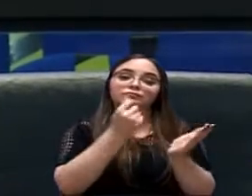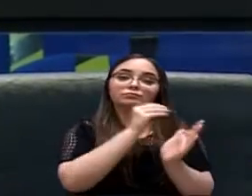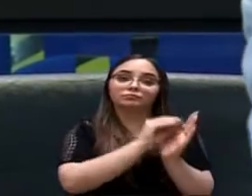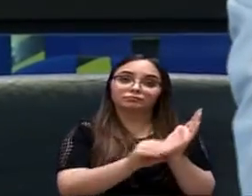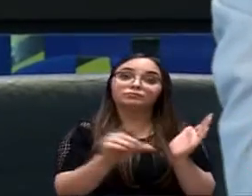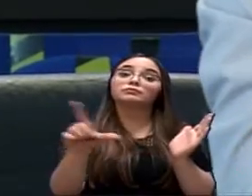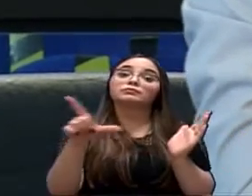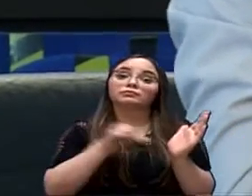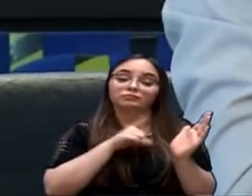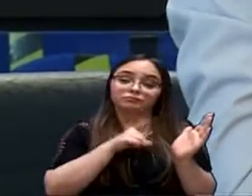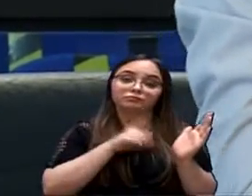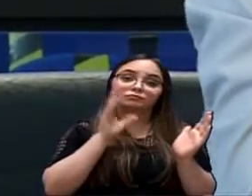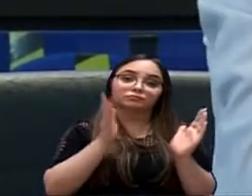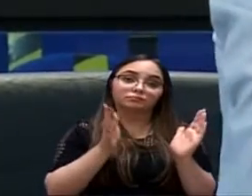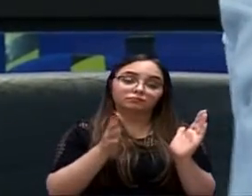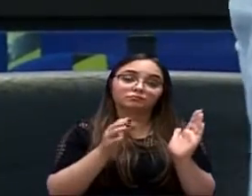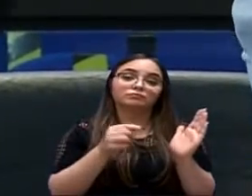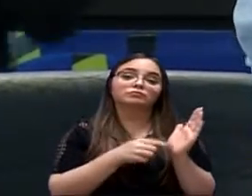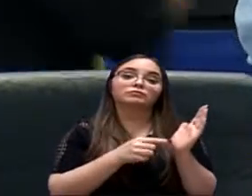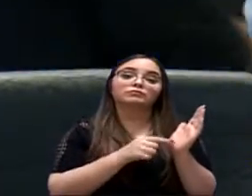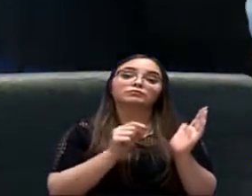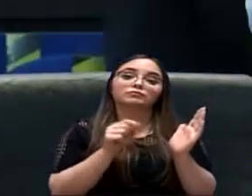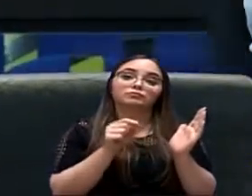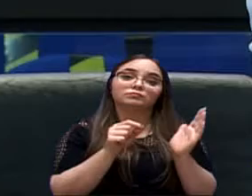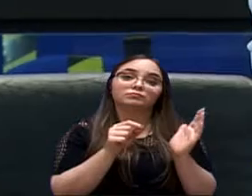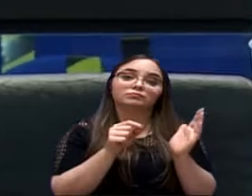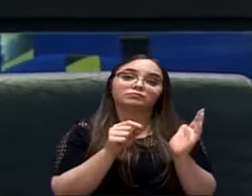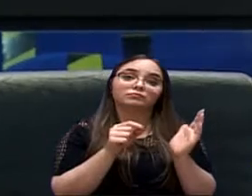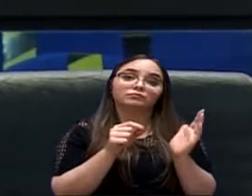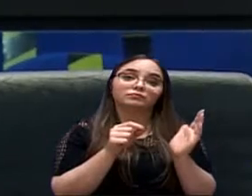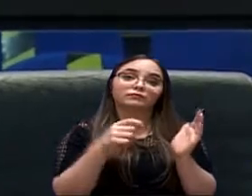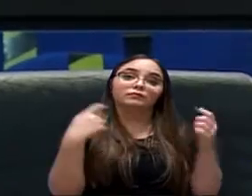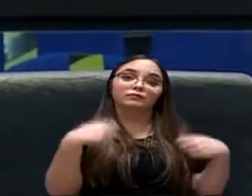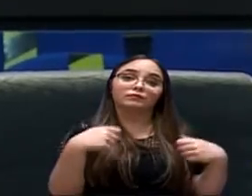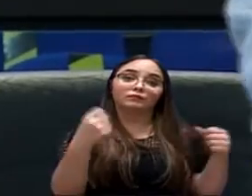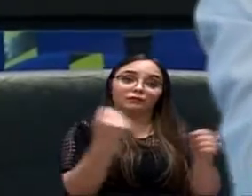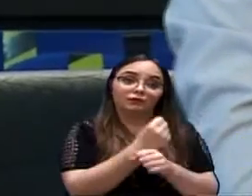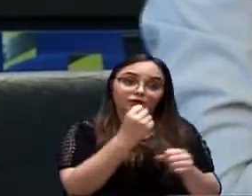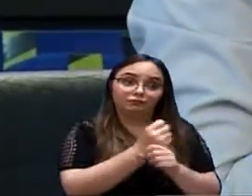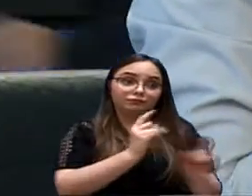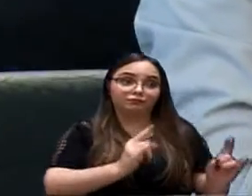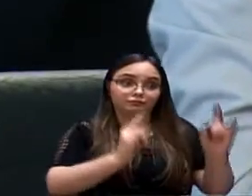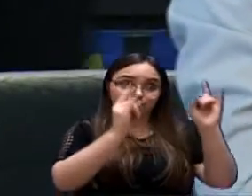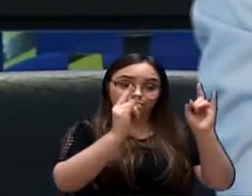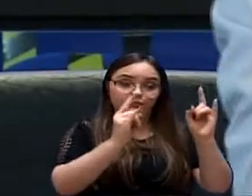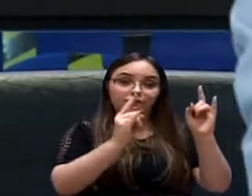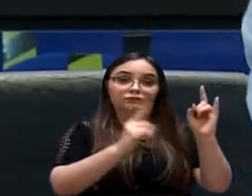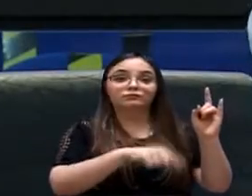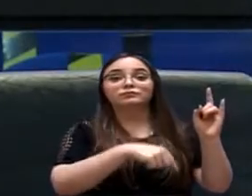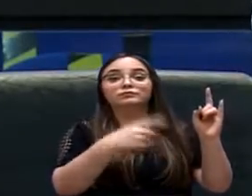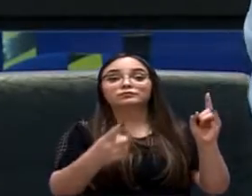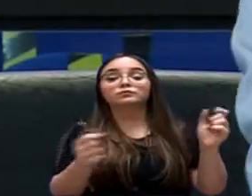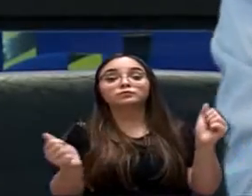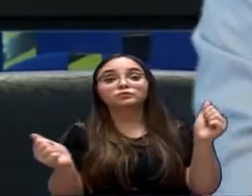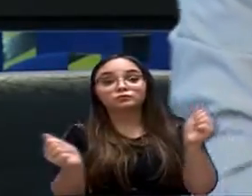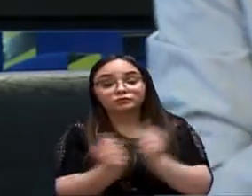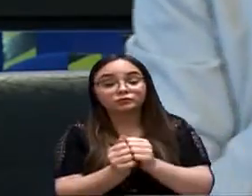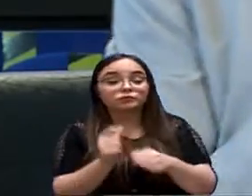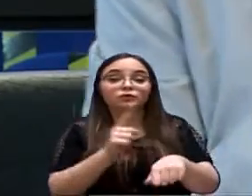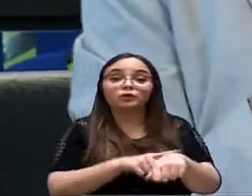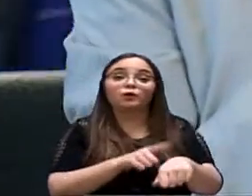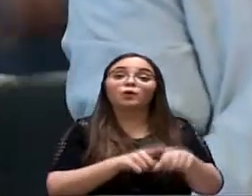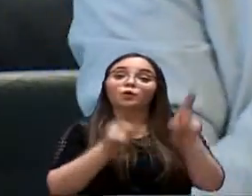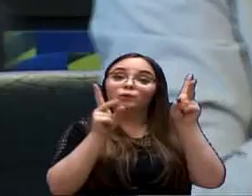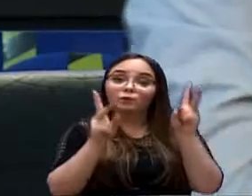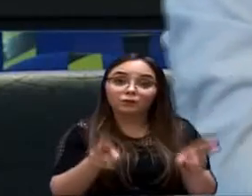isso, no fundo, um fundo que vem junto, que se faça o conjunto e, concomitantemente, ao mesmo tempo, na